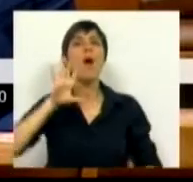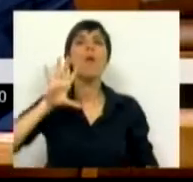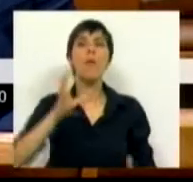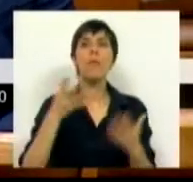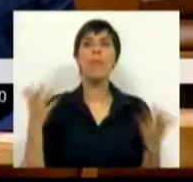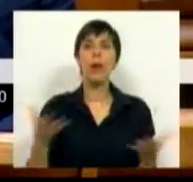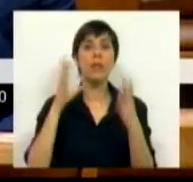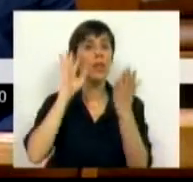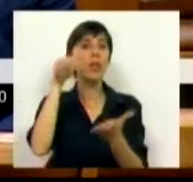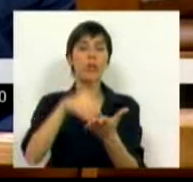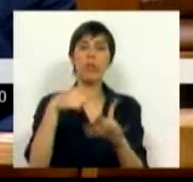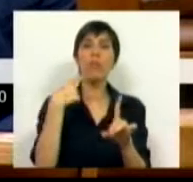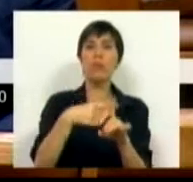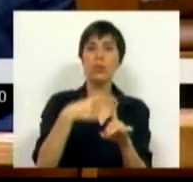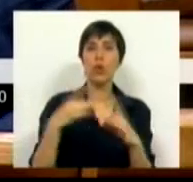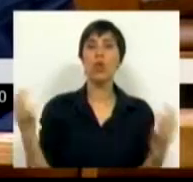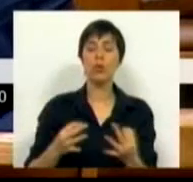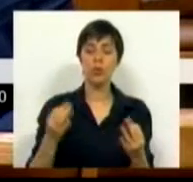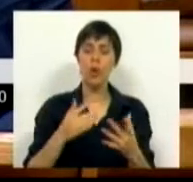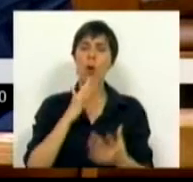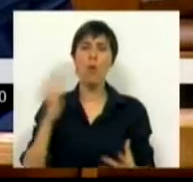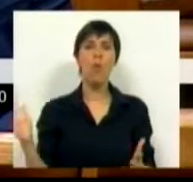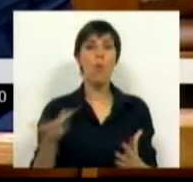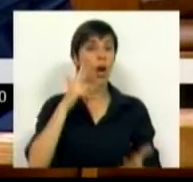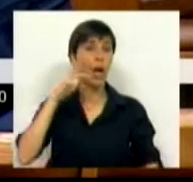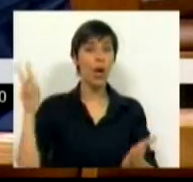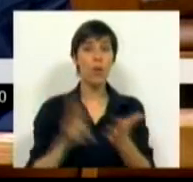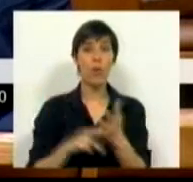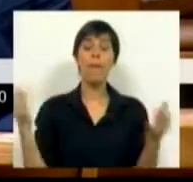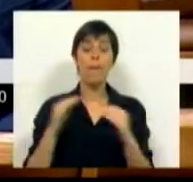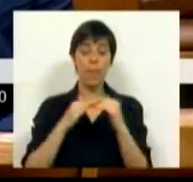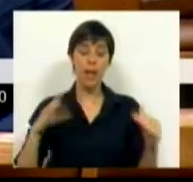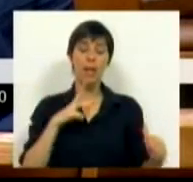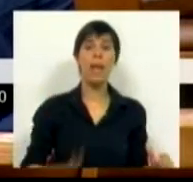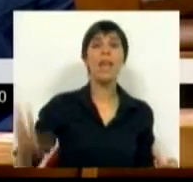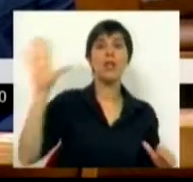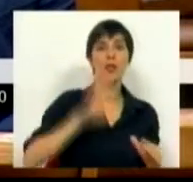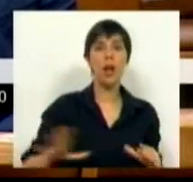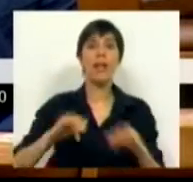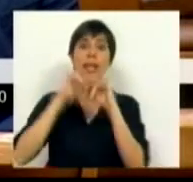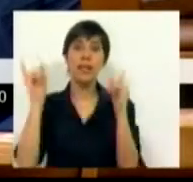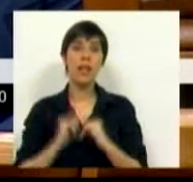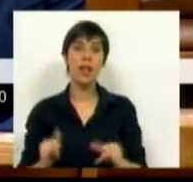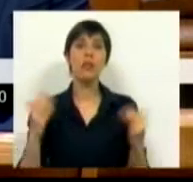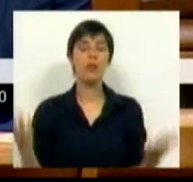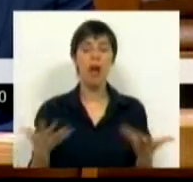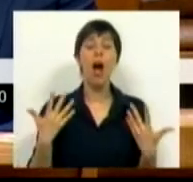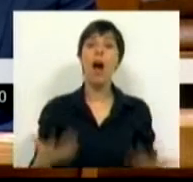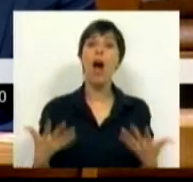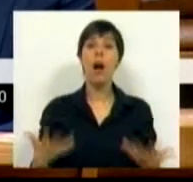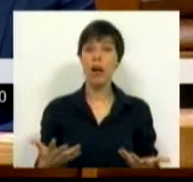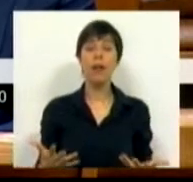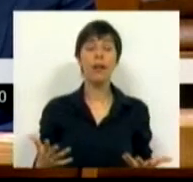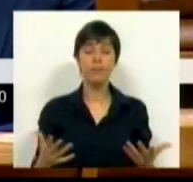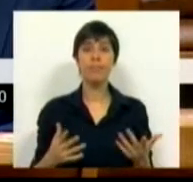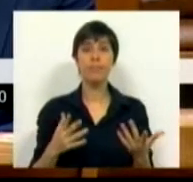país a resultados positivos, amplamente reconhecidos a nível nacional e internacional, estão agora